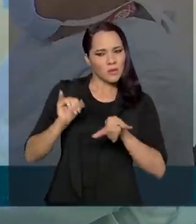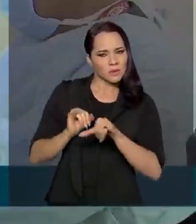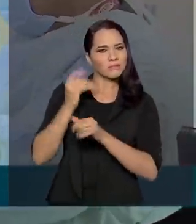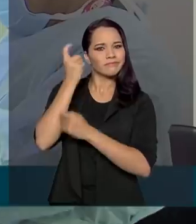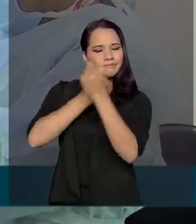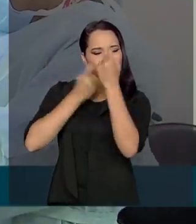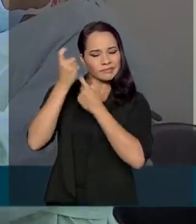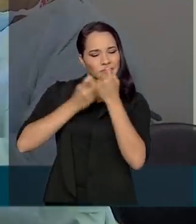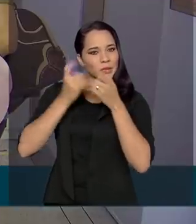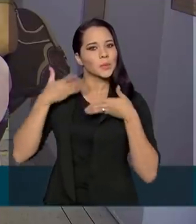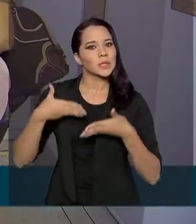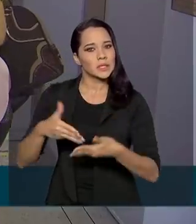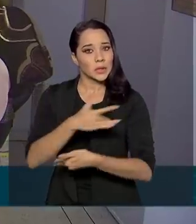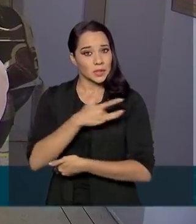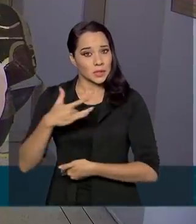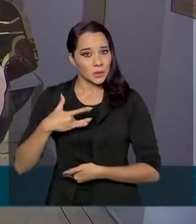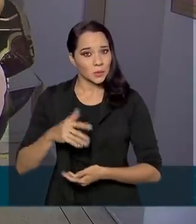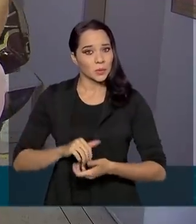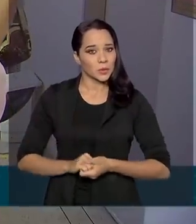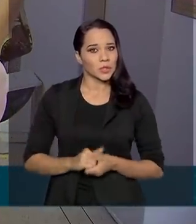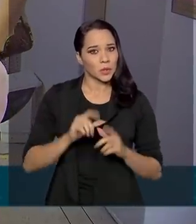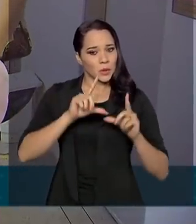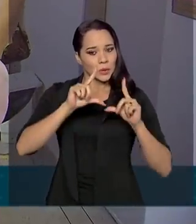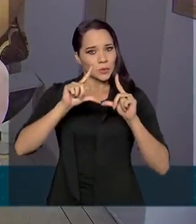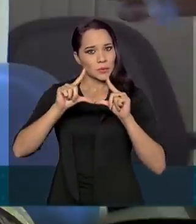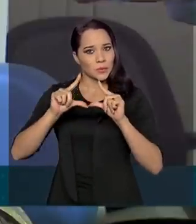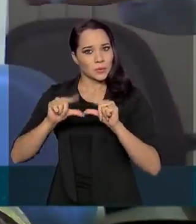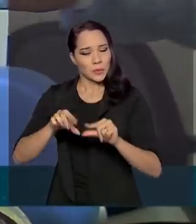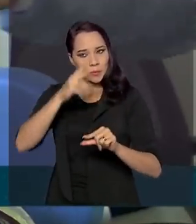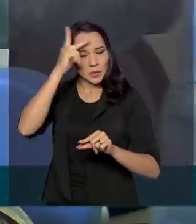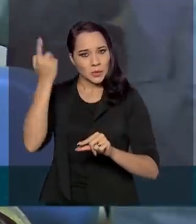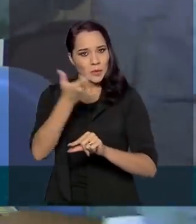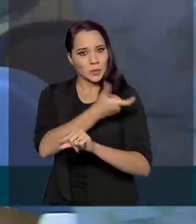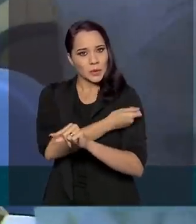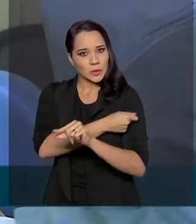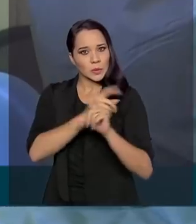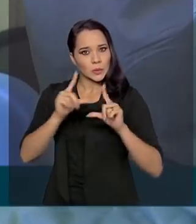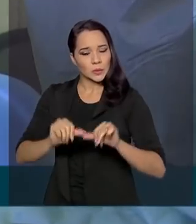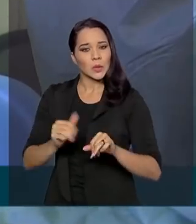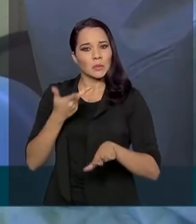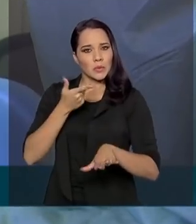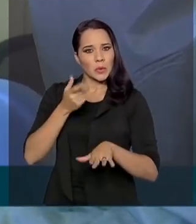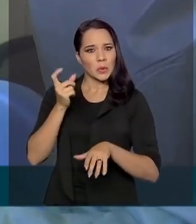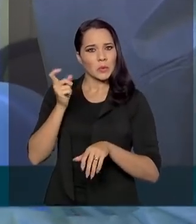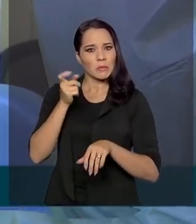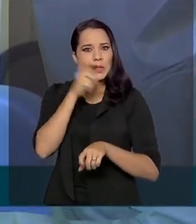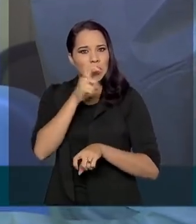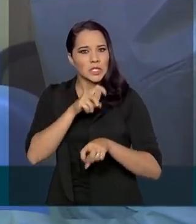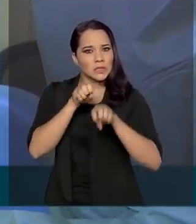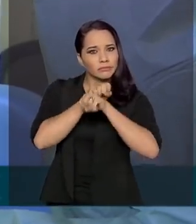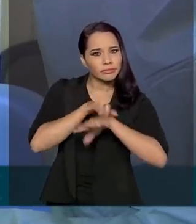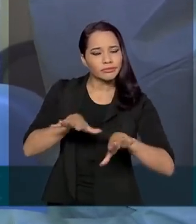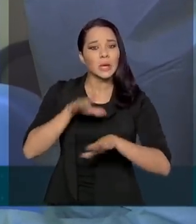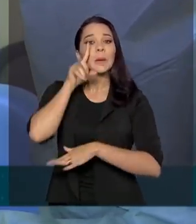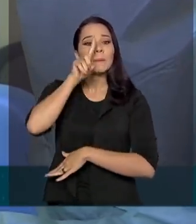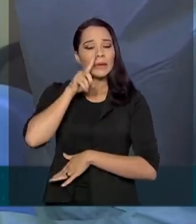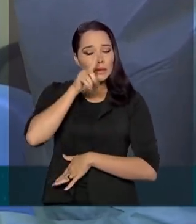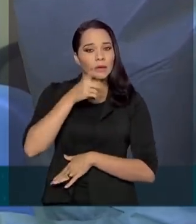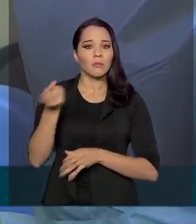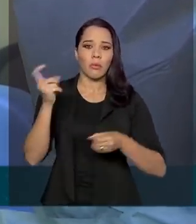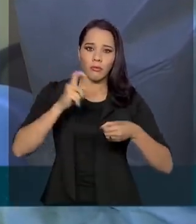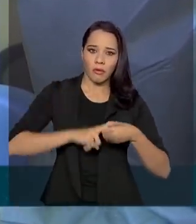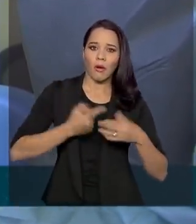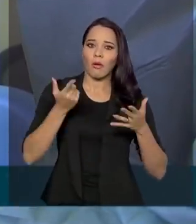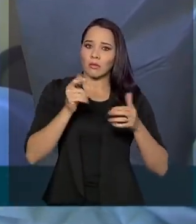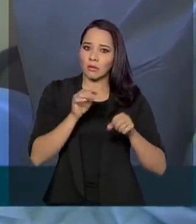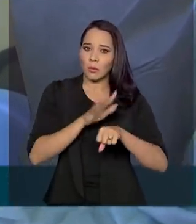preocupam o Ministério da Saúde. A queda nas taxas de imunização causadas por falsas notícias gera um risco para o retorno